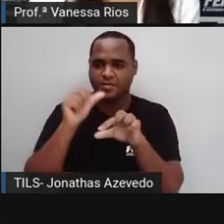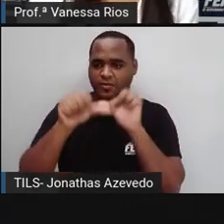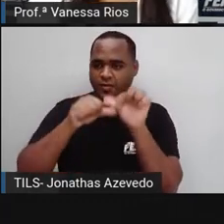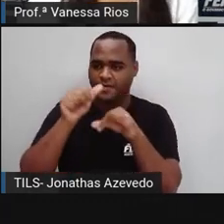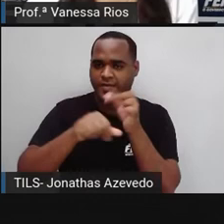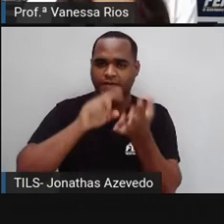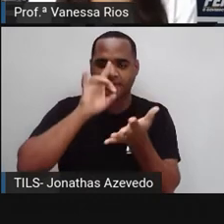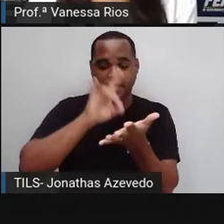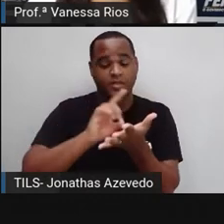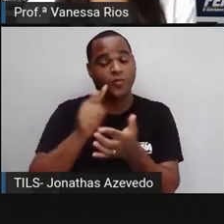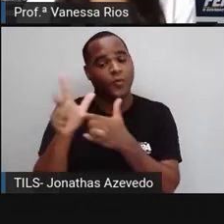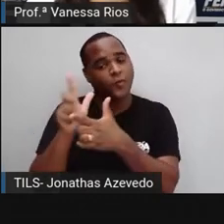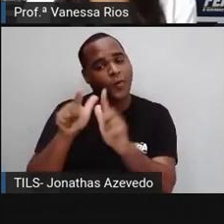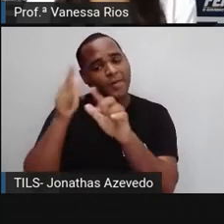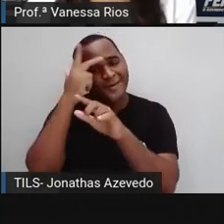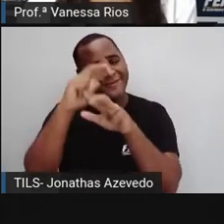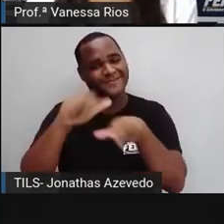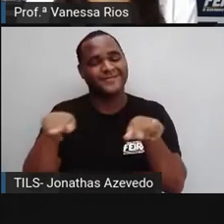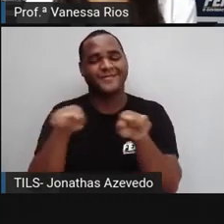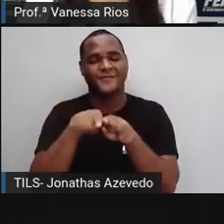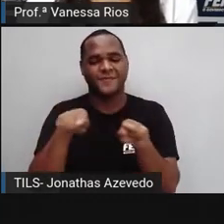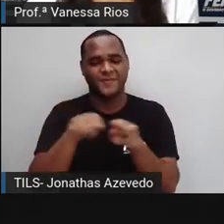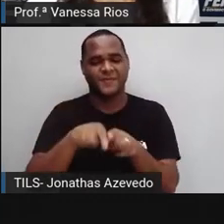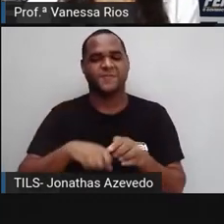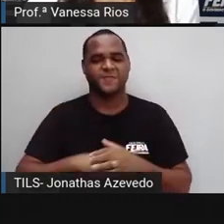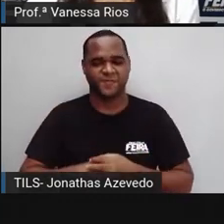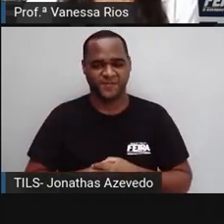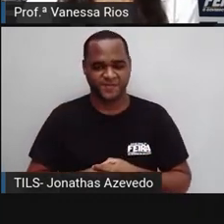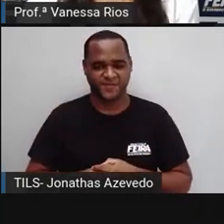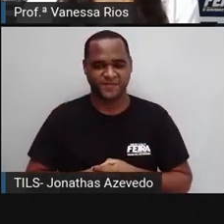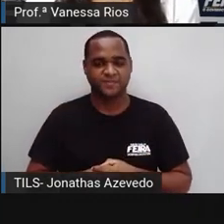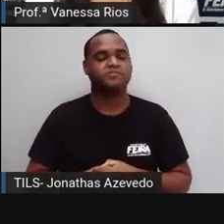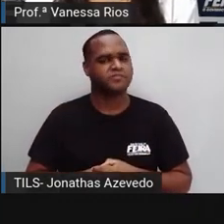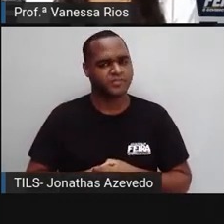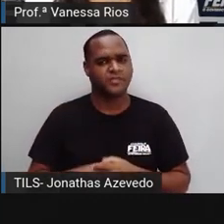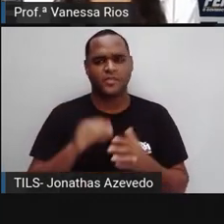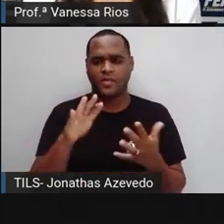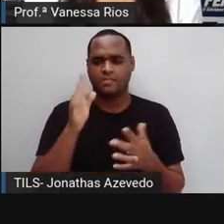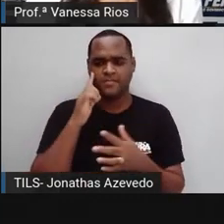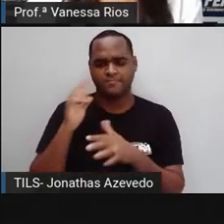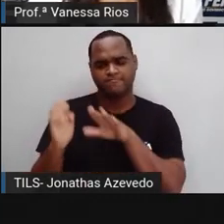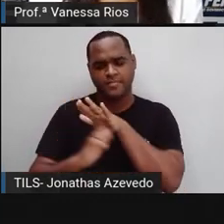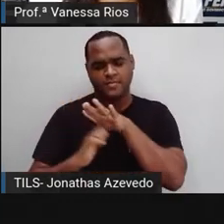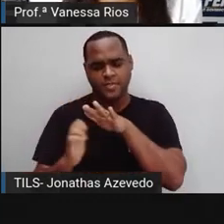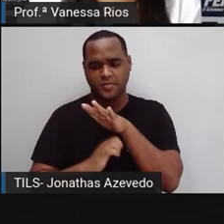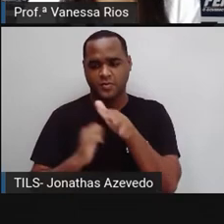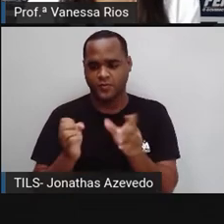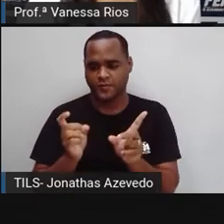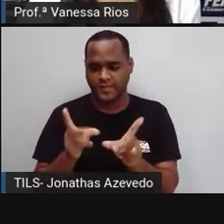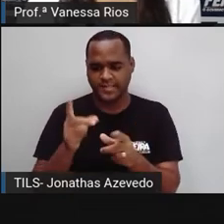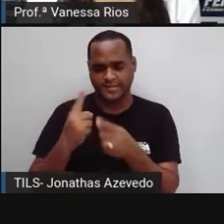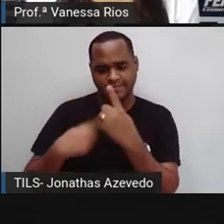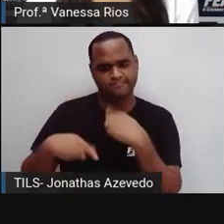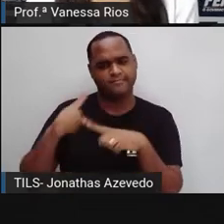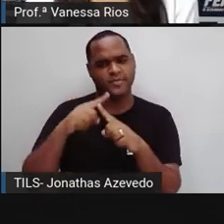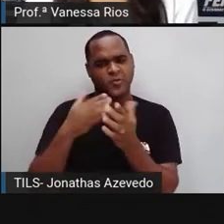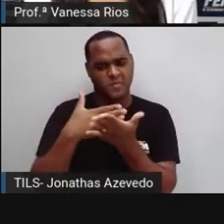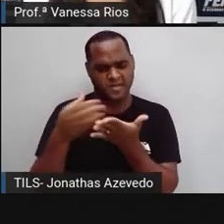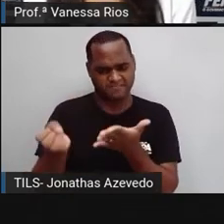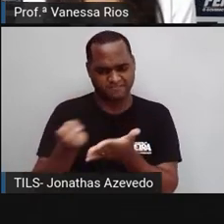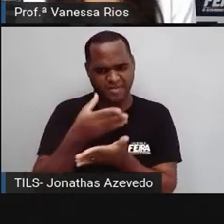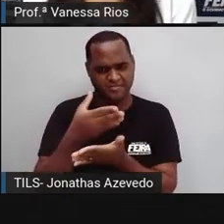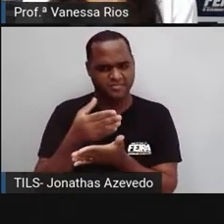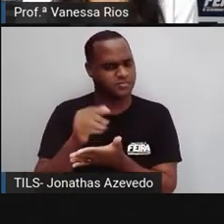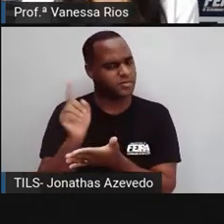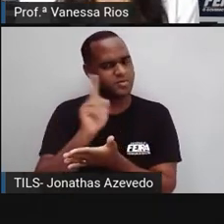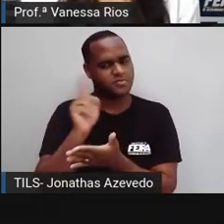realidade e dos outros também. Então, o empreendedorismo, ele não vai surgir do nada e ele não vai acontecer